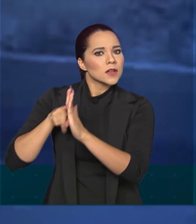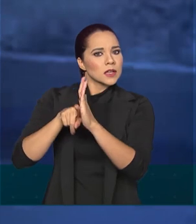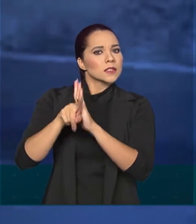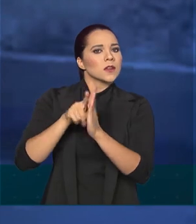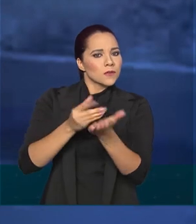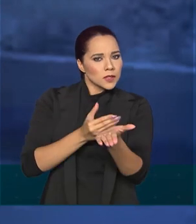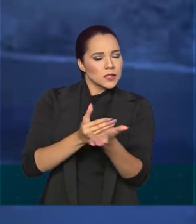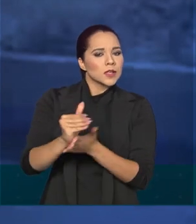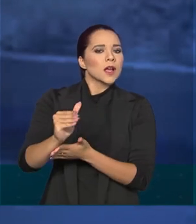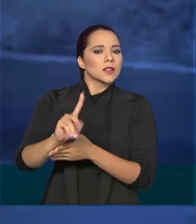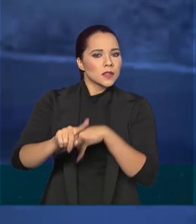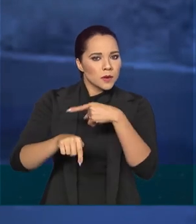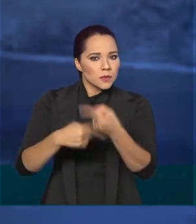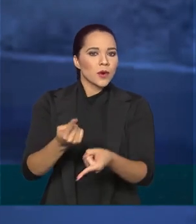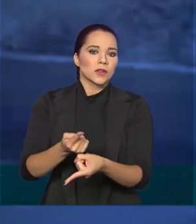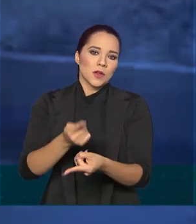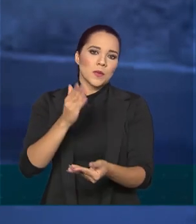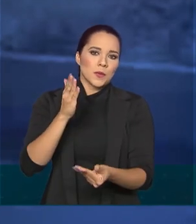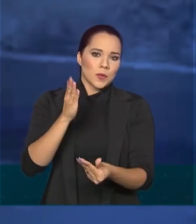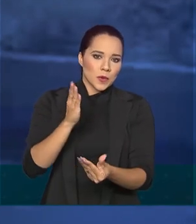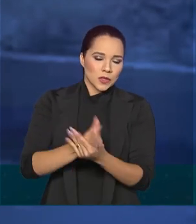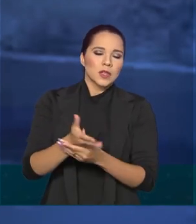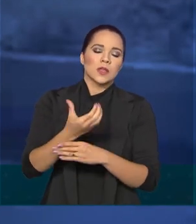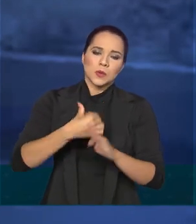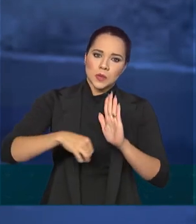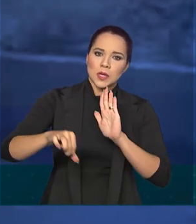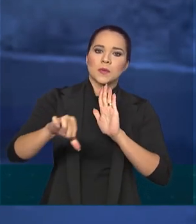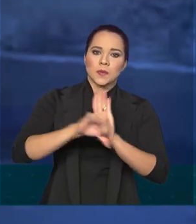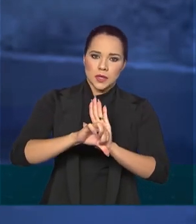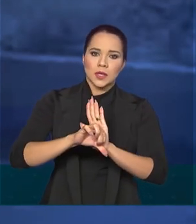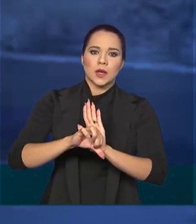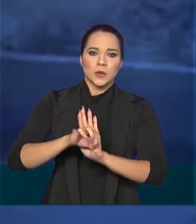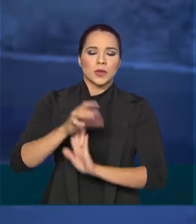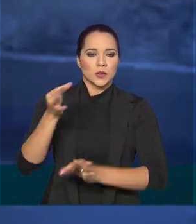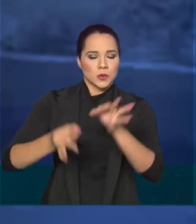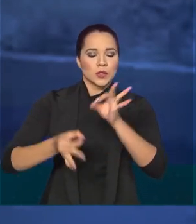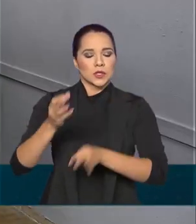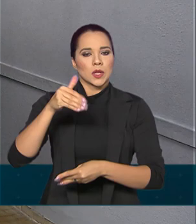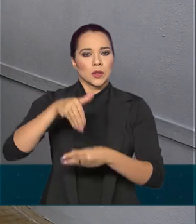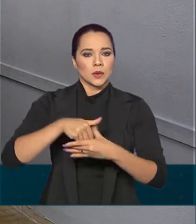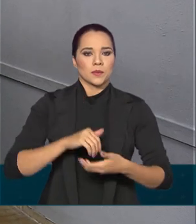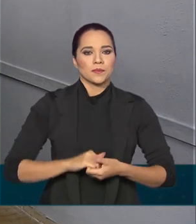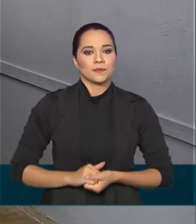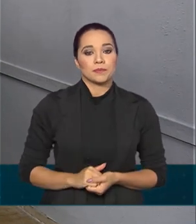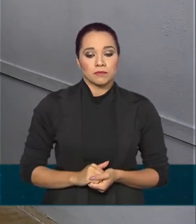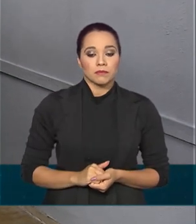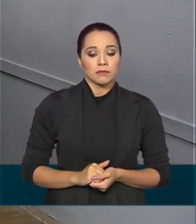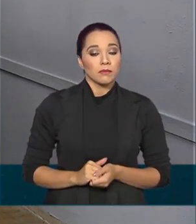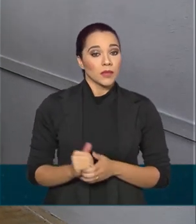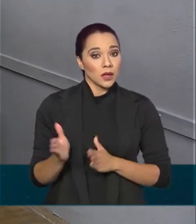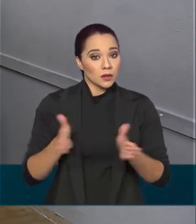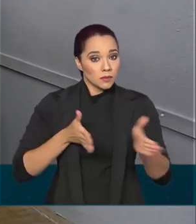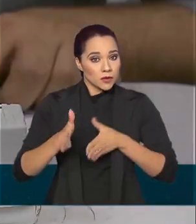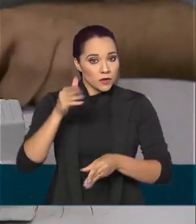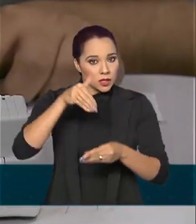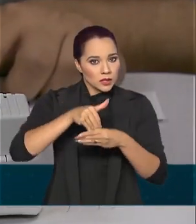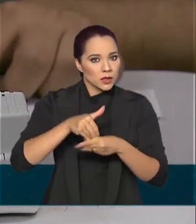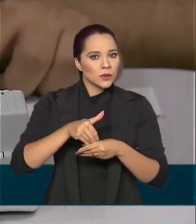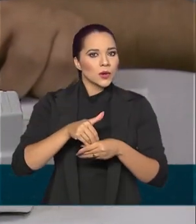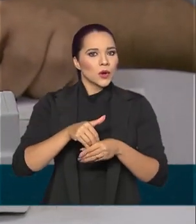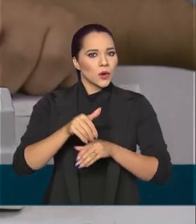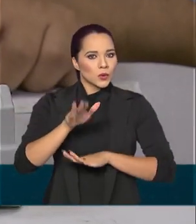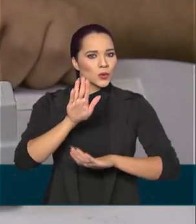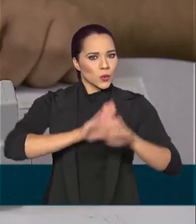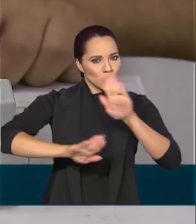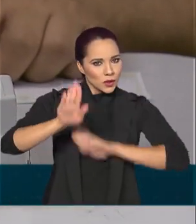se iniciar um processo de natureza criminal perante a própria Justiça Eleitoral. E durante as votações, os cuidados